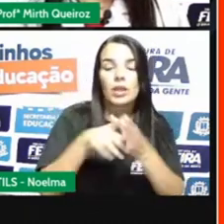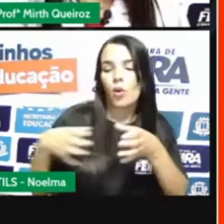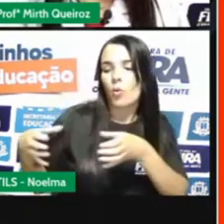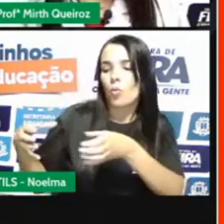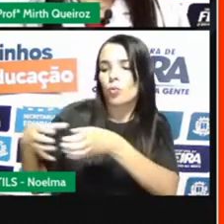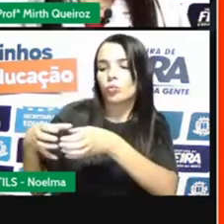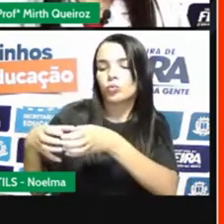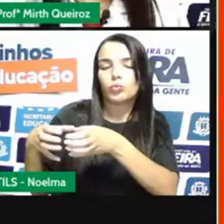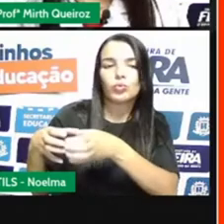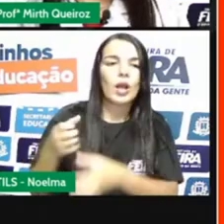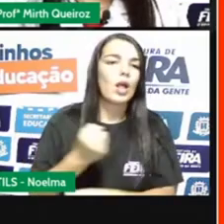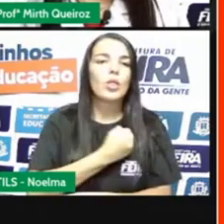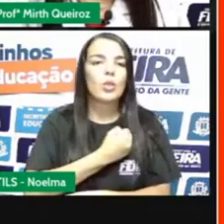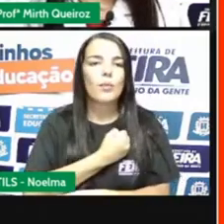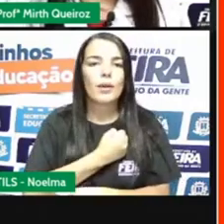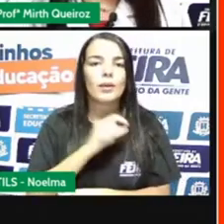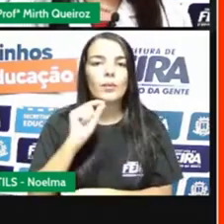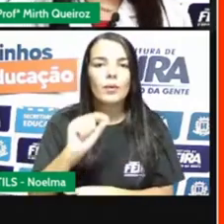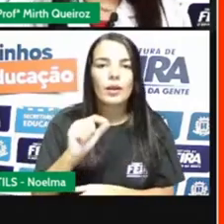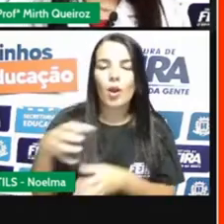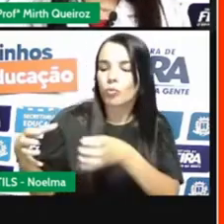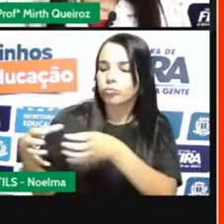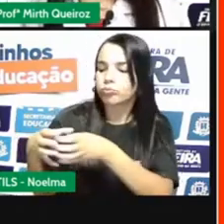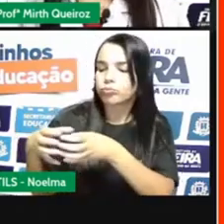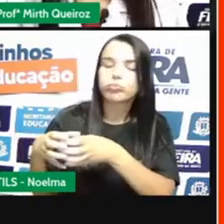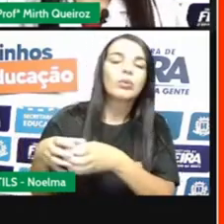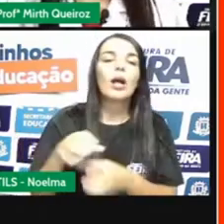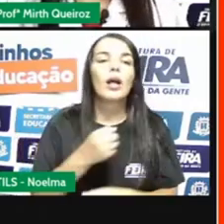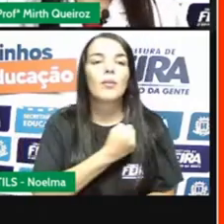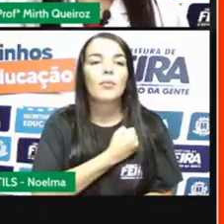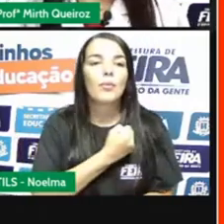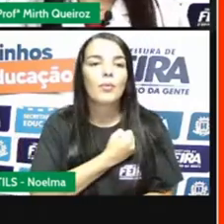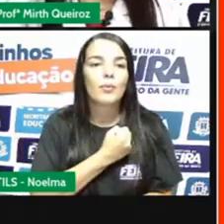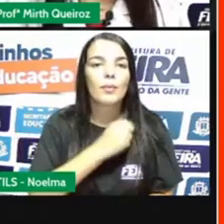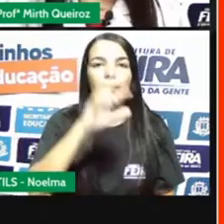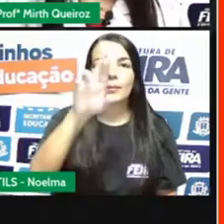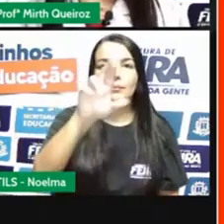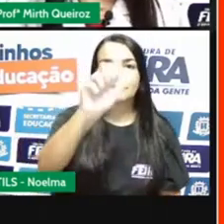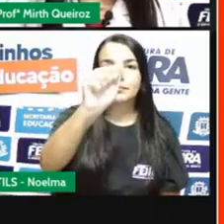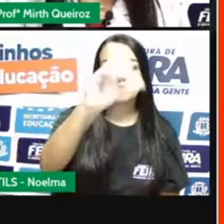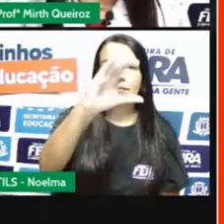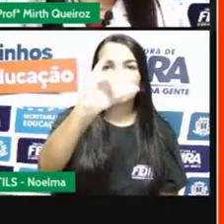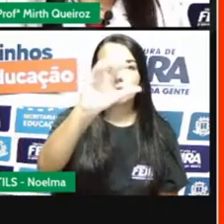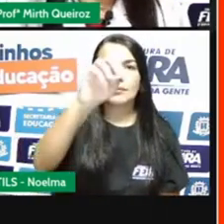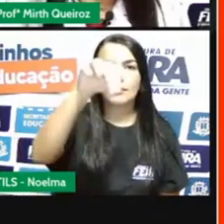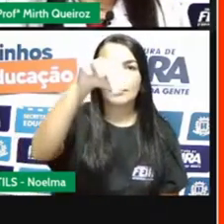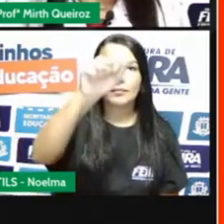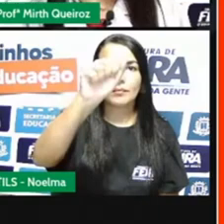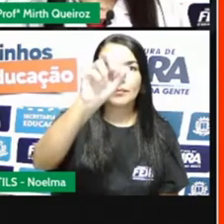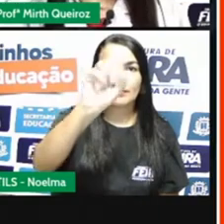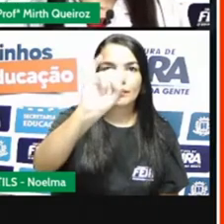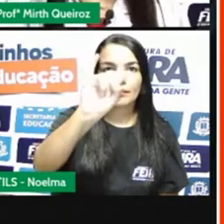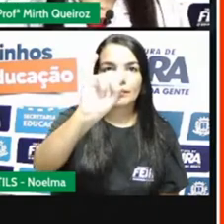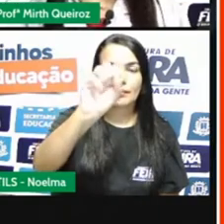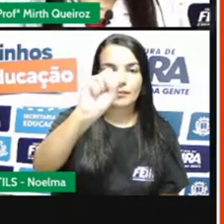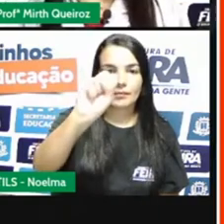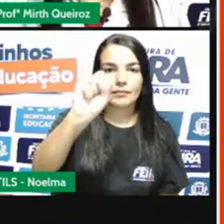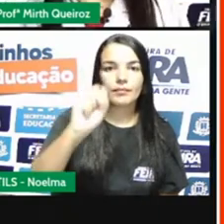conjunto numérico, o conjunto dos números racionais, que é representado aí pela letra K.